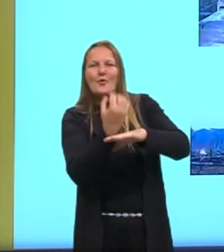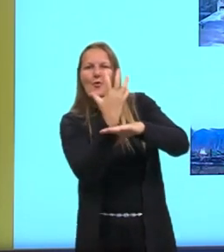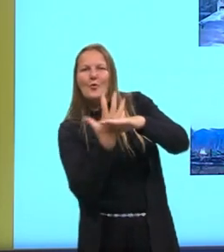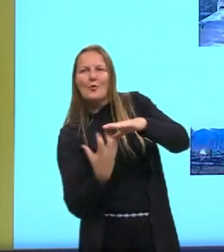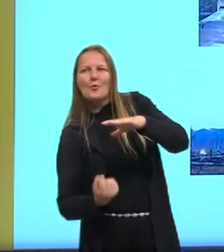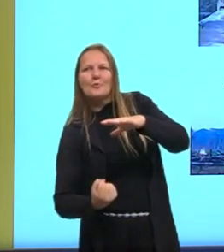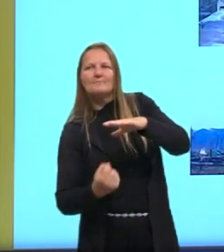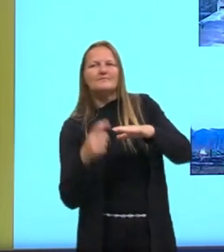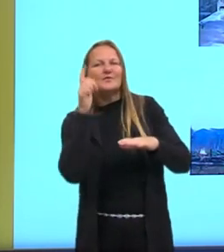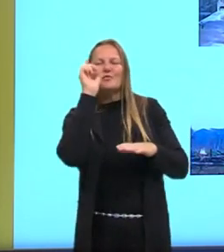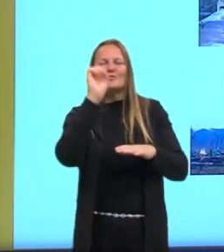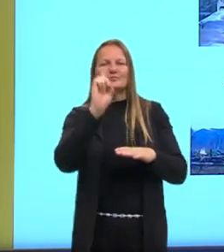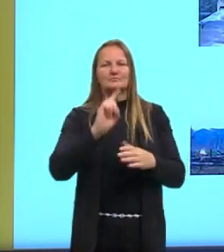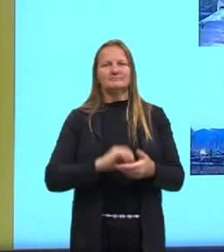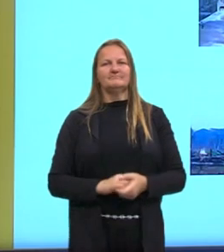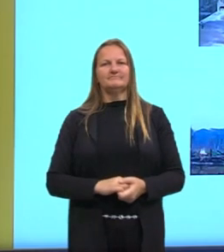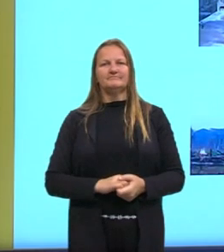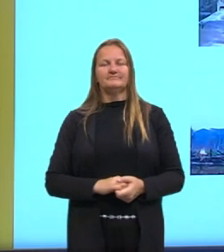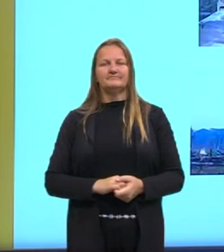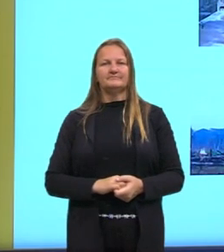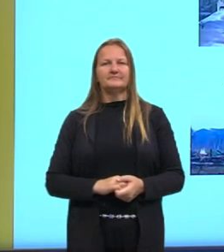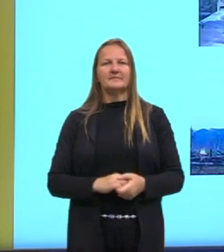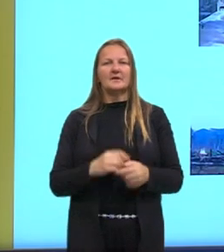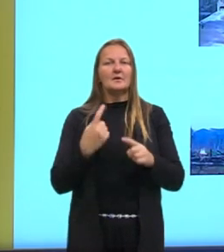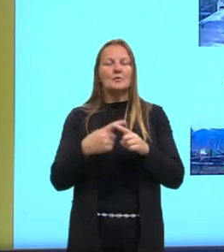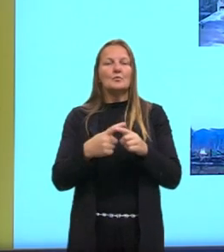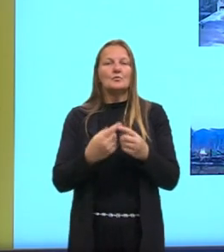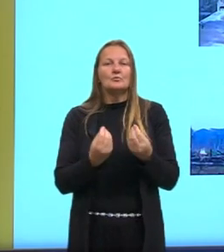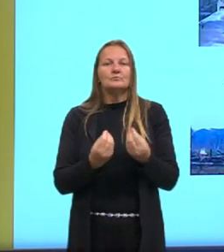venha a transpirar. Que a água venha a transpirar.